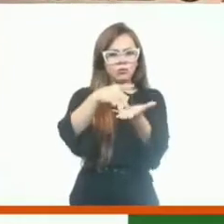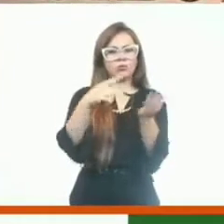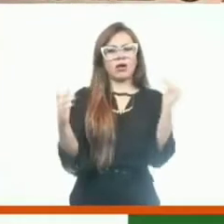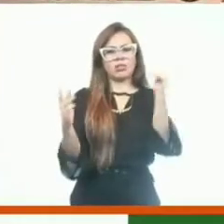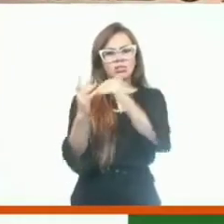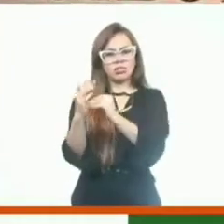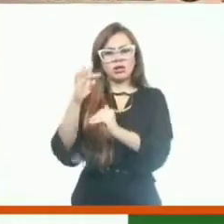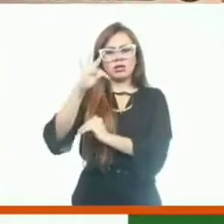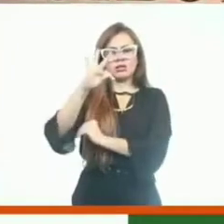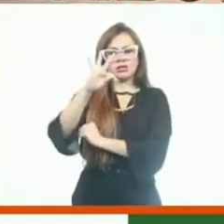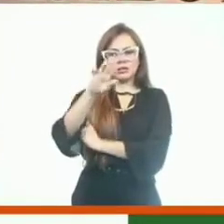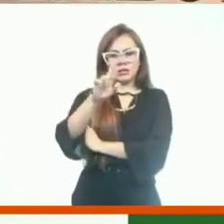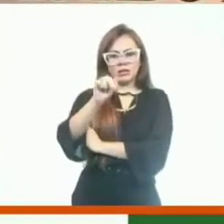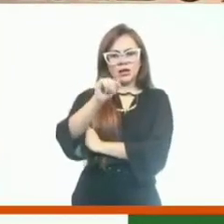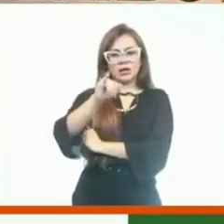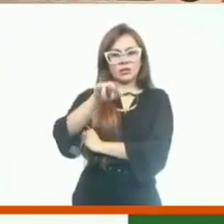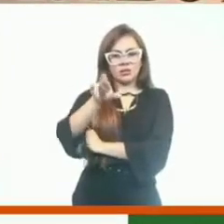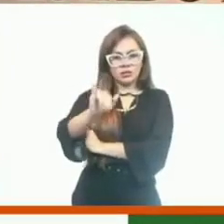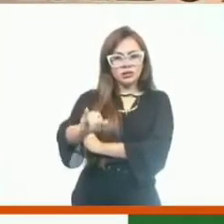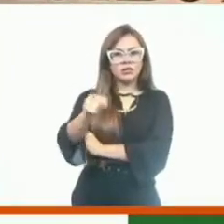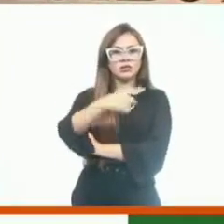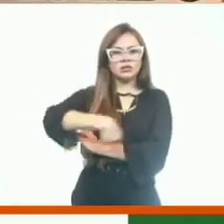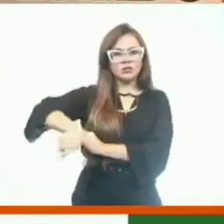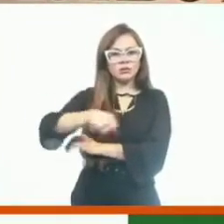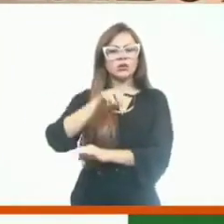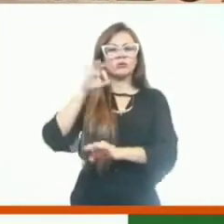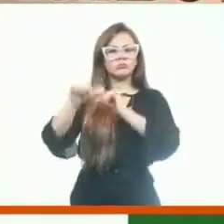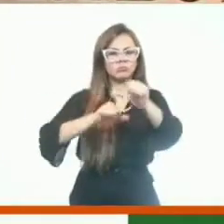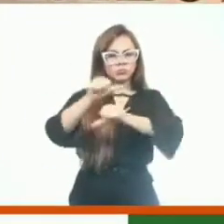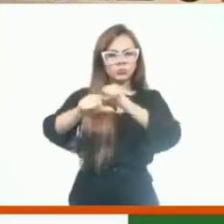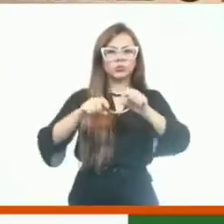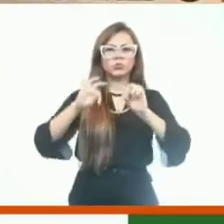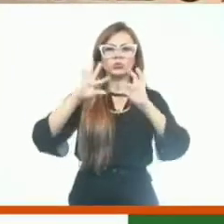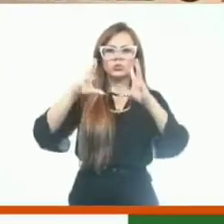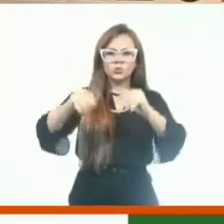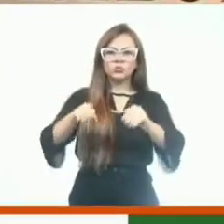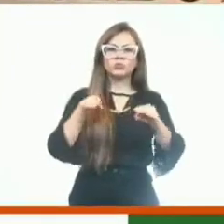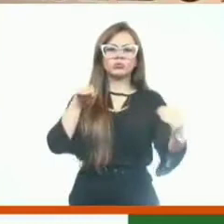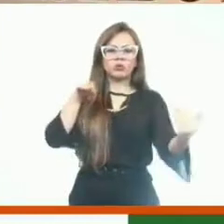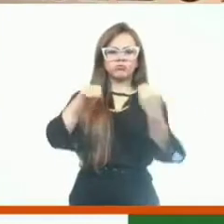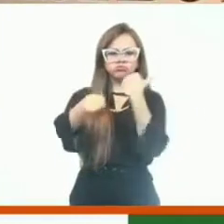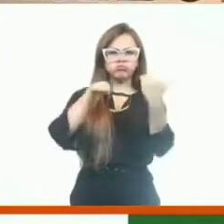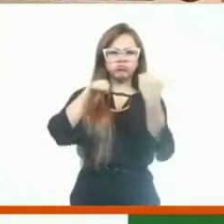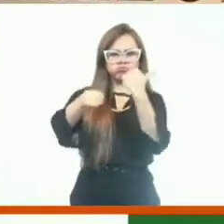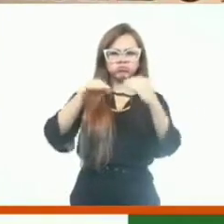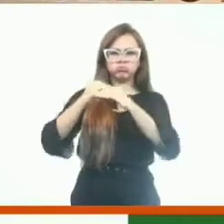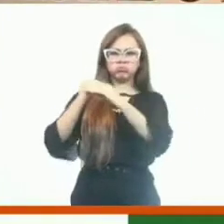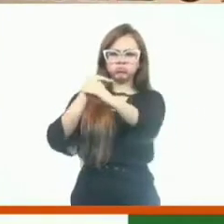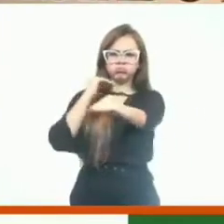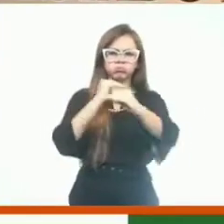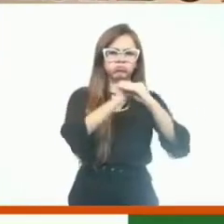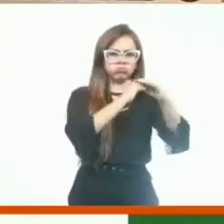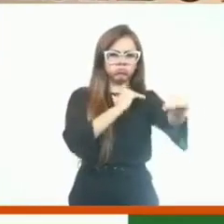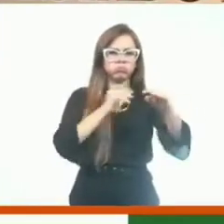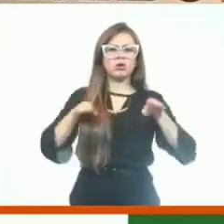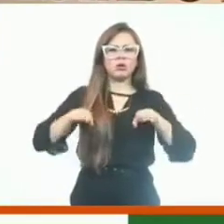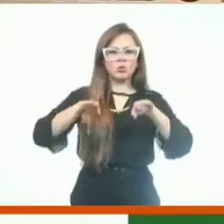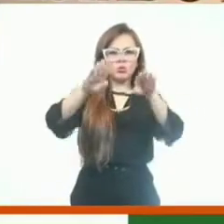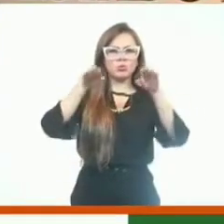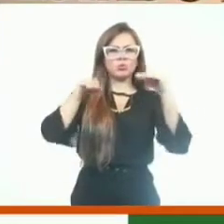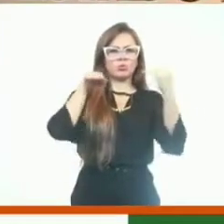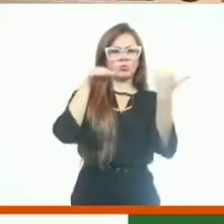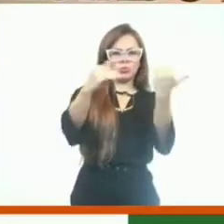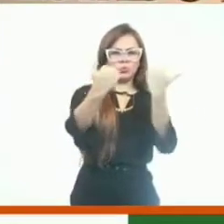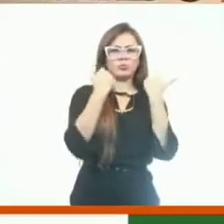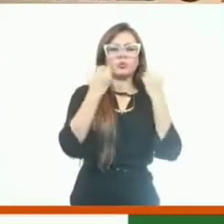085, que é a nossa rota oeste, também ser toda duplicada, para dar mais segurança, conforto para os